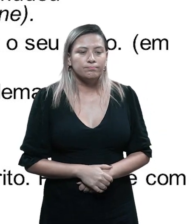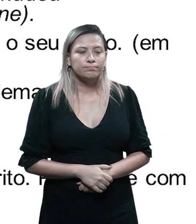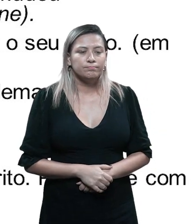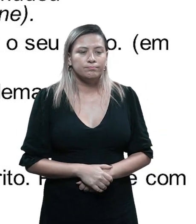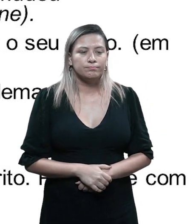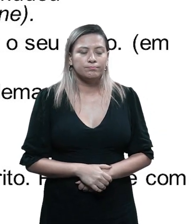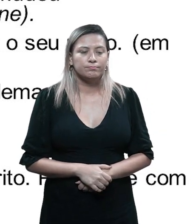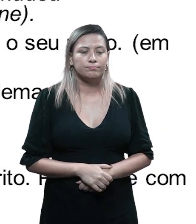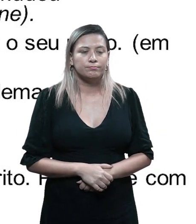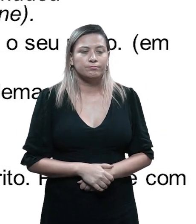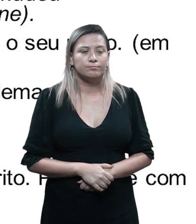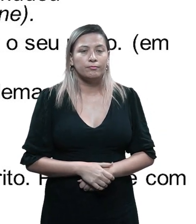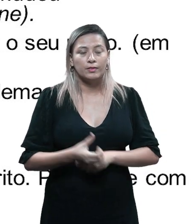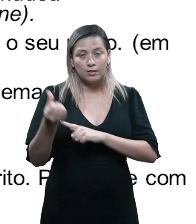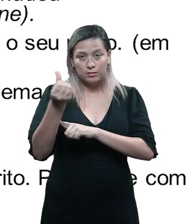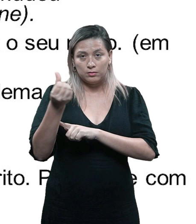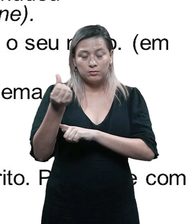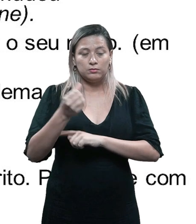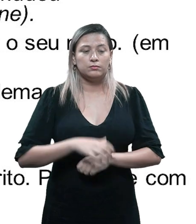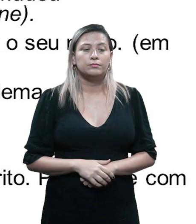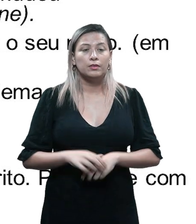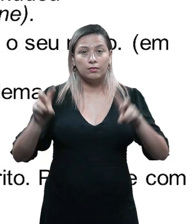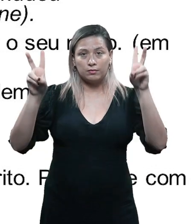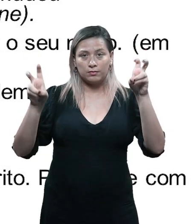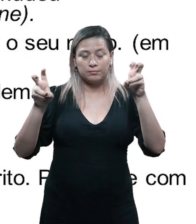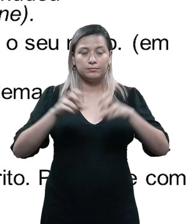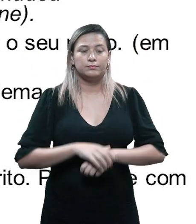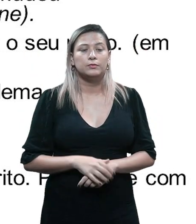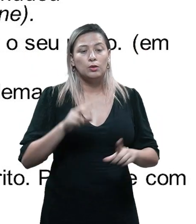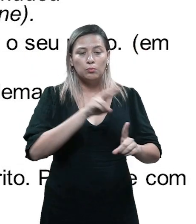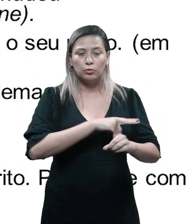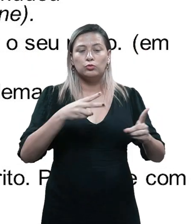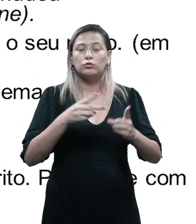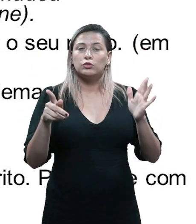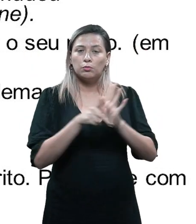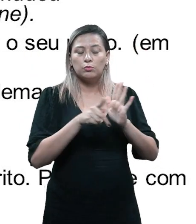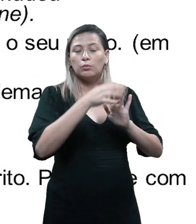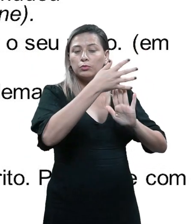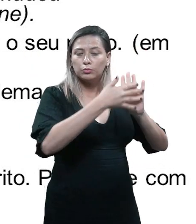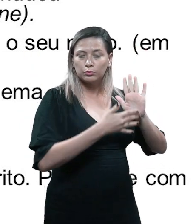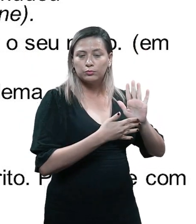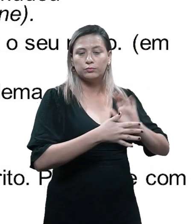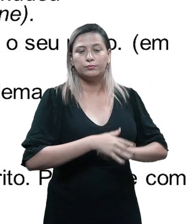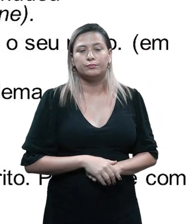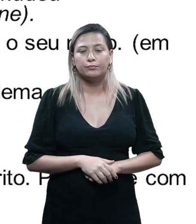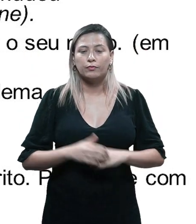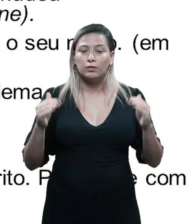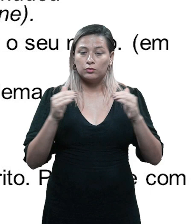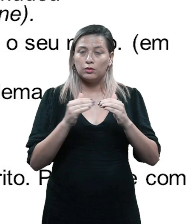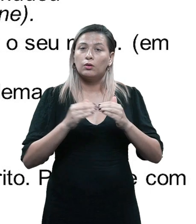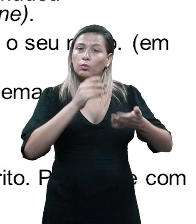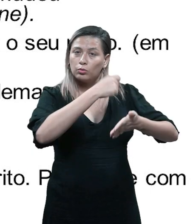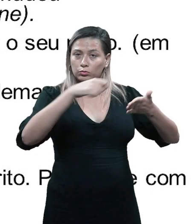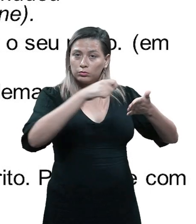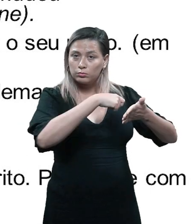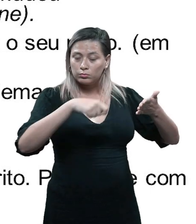resolução. A sexta ferramenta. Tema. É o ponto de vista do roteirista em relação ao